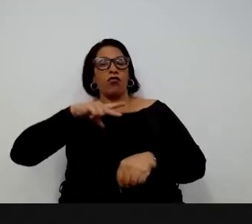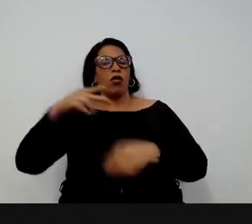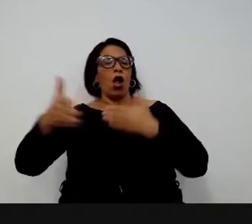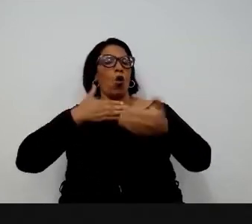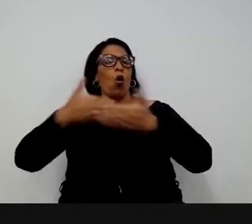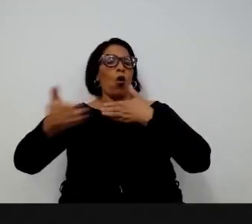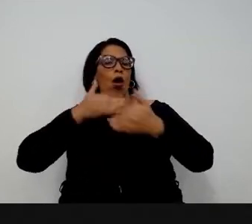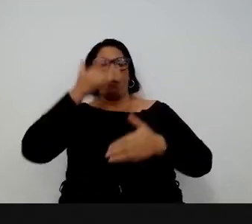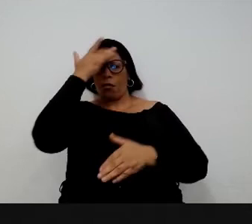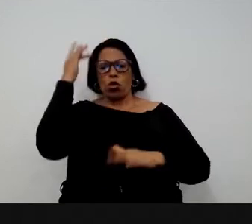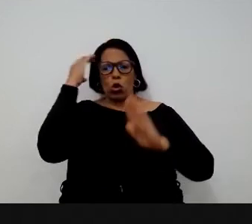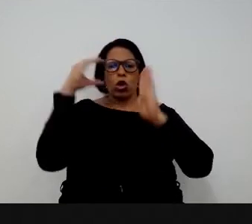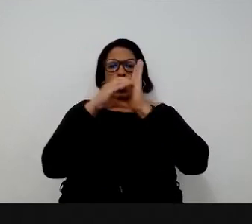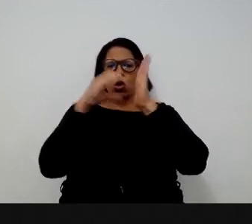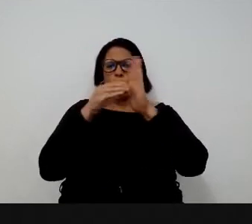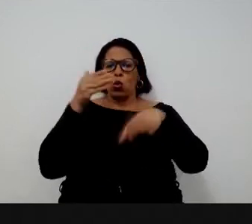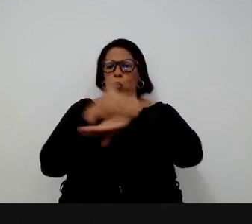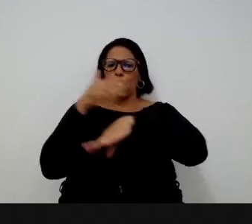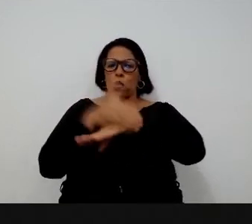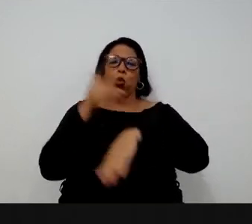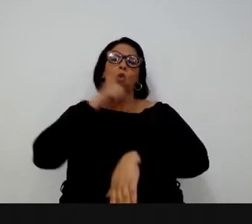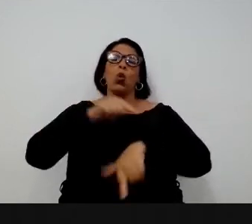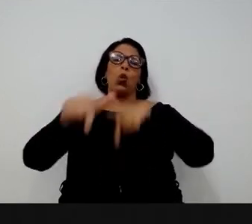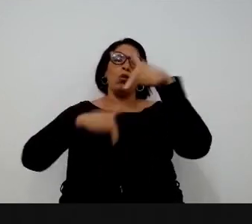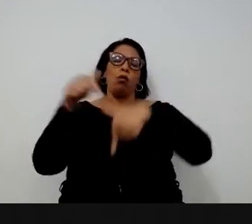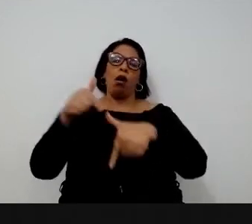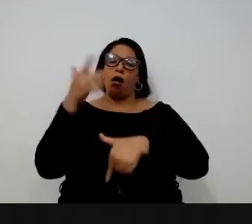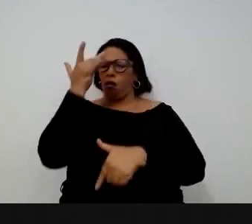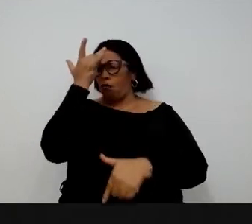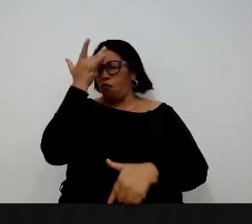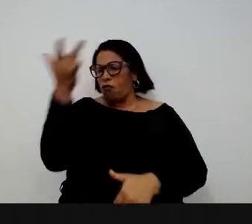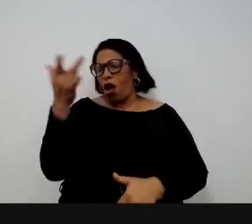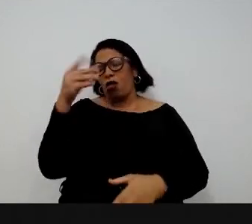qualquer servidor que quiser trabalhar nas instalações lá da Enap.